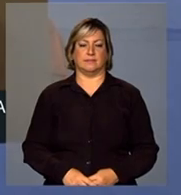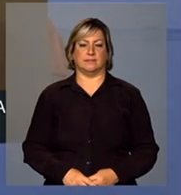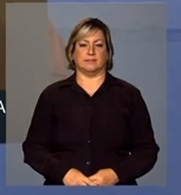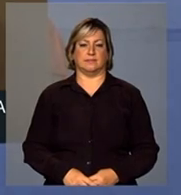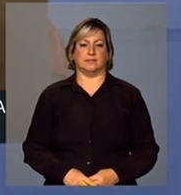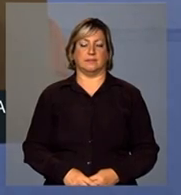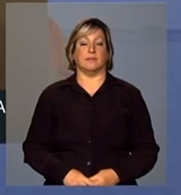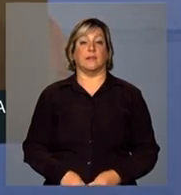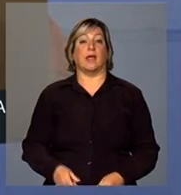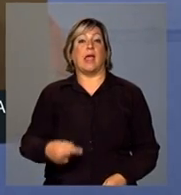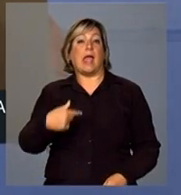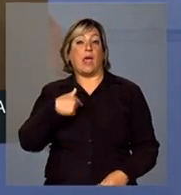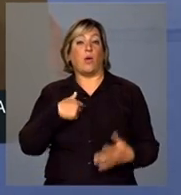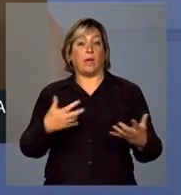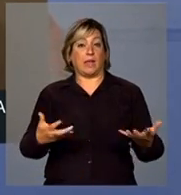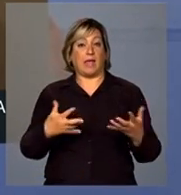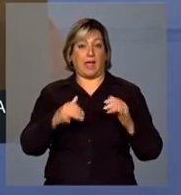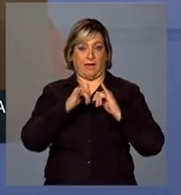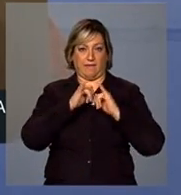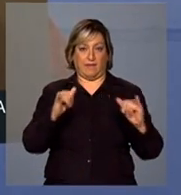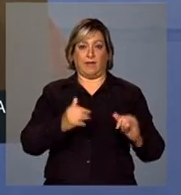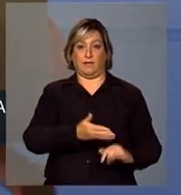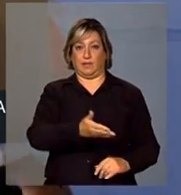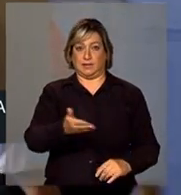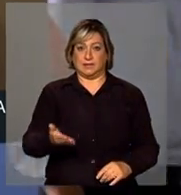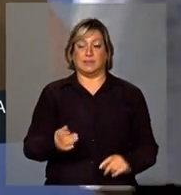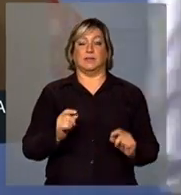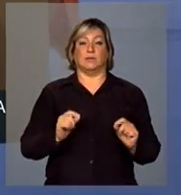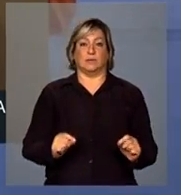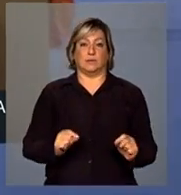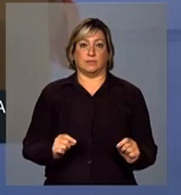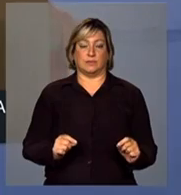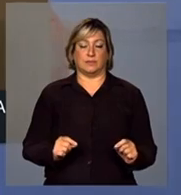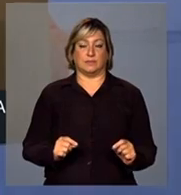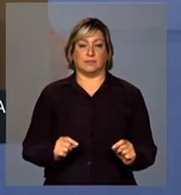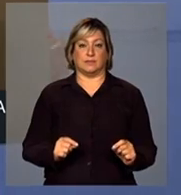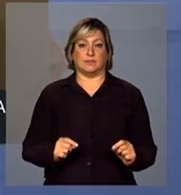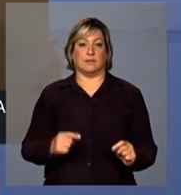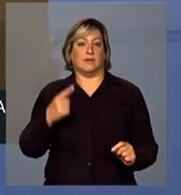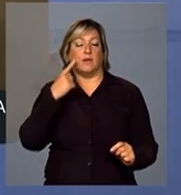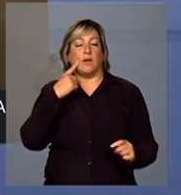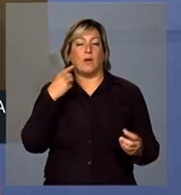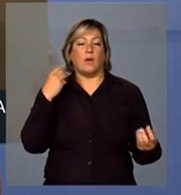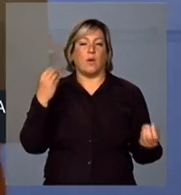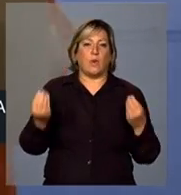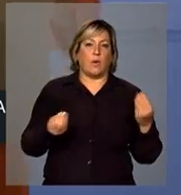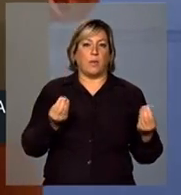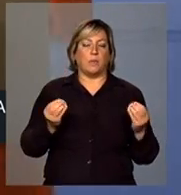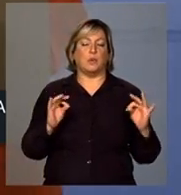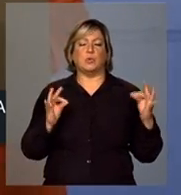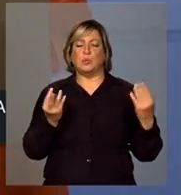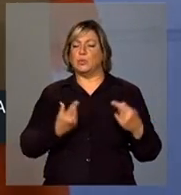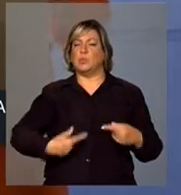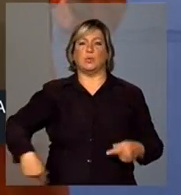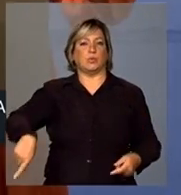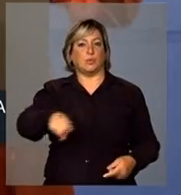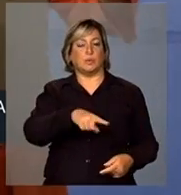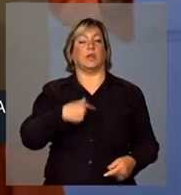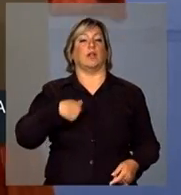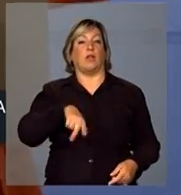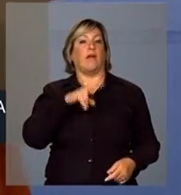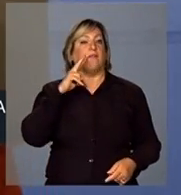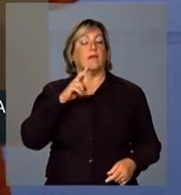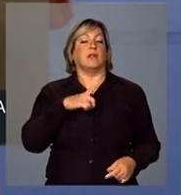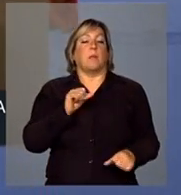Eu queria dizer para vocês que, em que pese tudo isso, nós estamos vendo uma